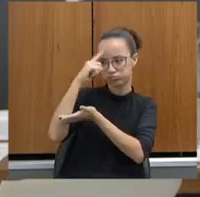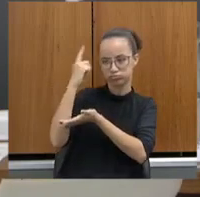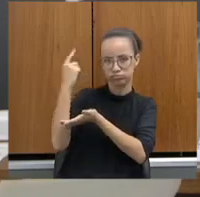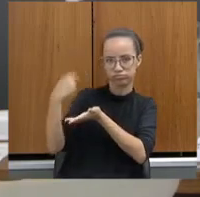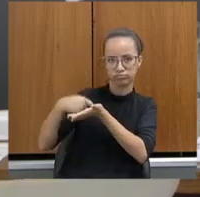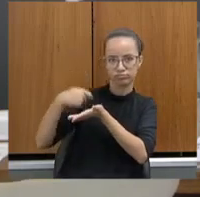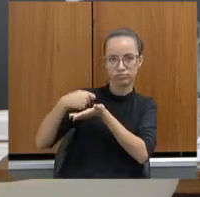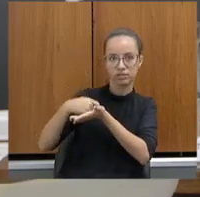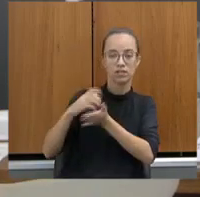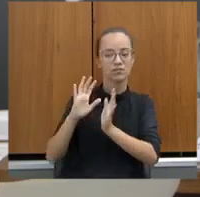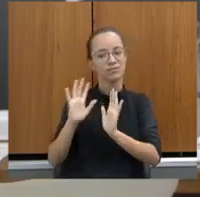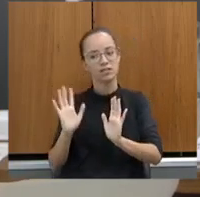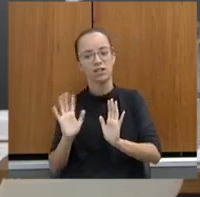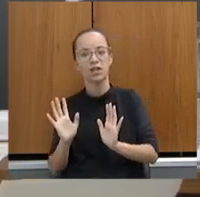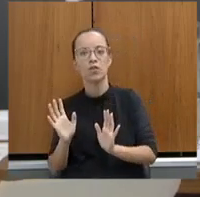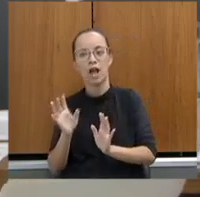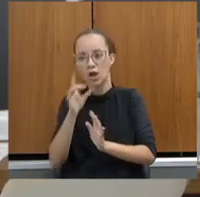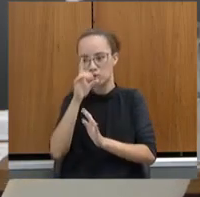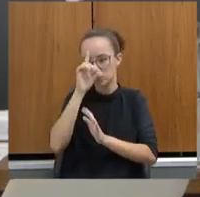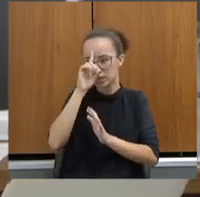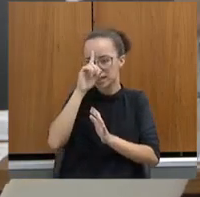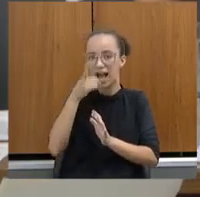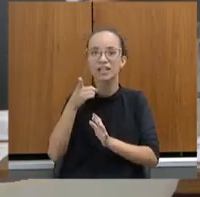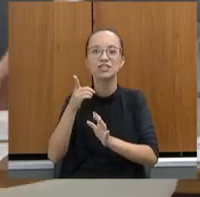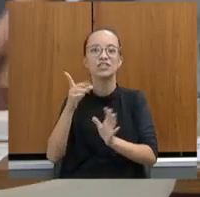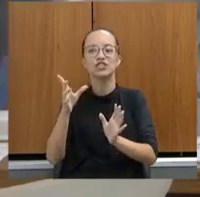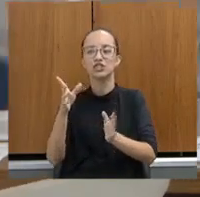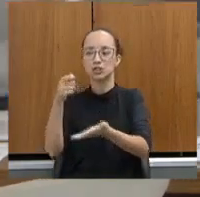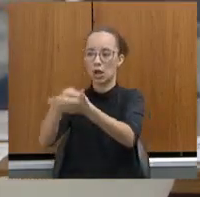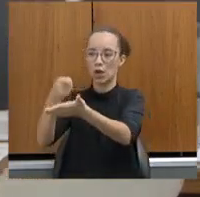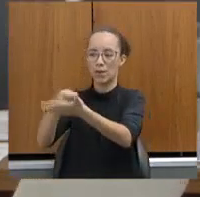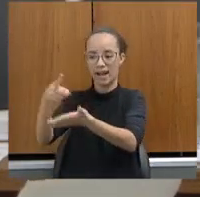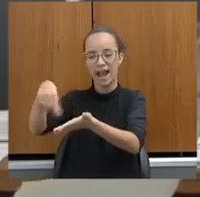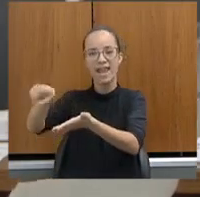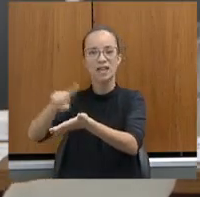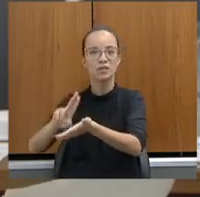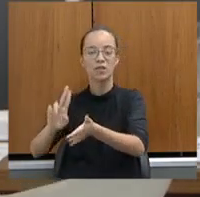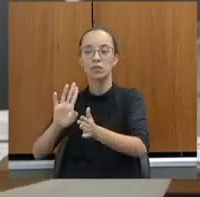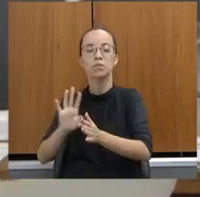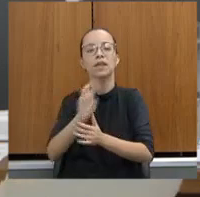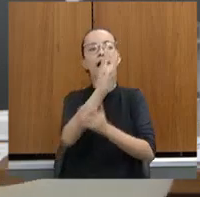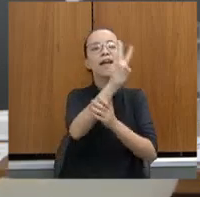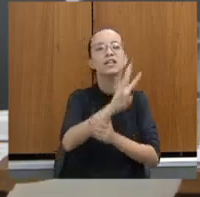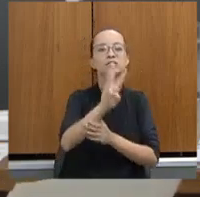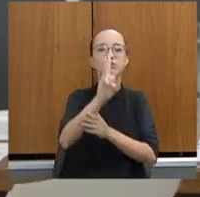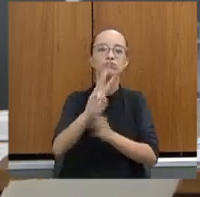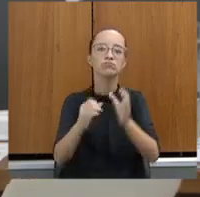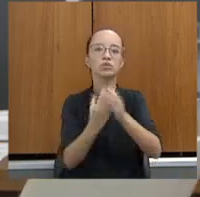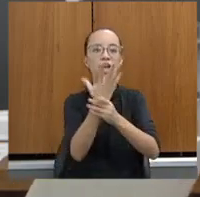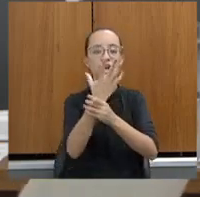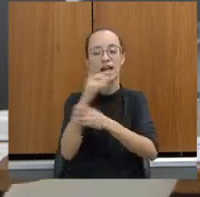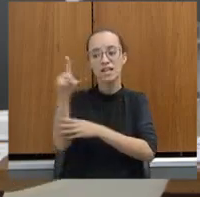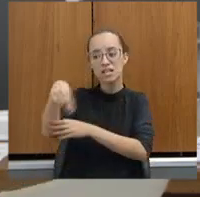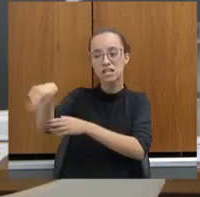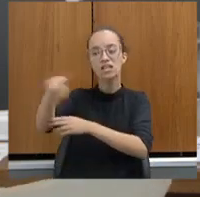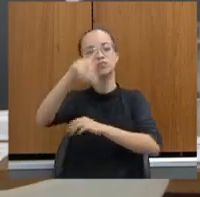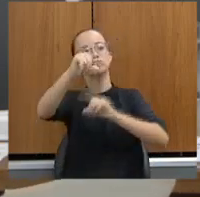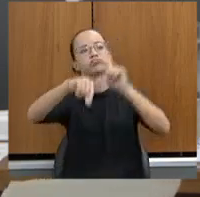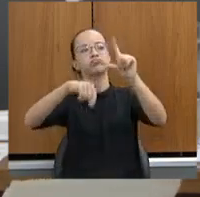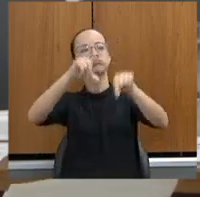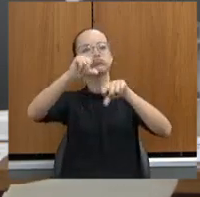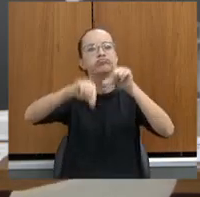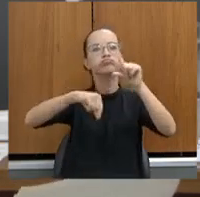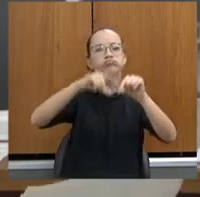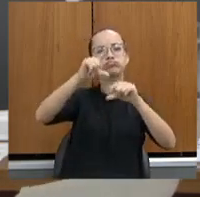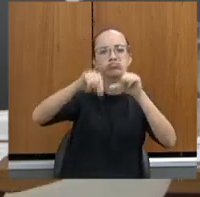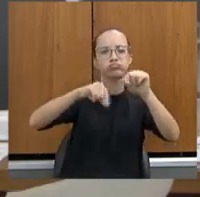eu vinha do Ministério Público, então não tinha autoridade para impor o fardamento de ninguém. Então, nós criamos um site, e houve uma escolha da própria polícia penal. E o